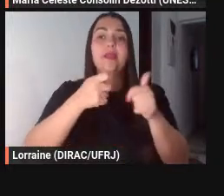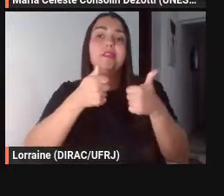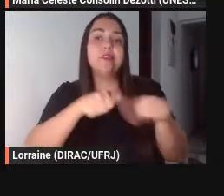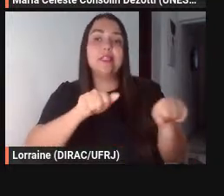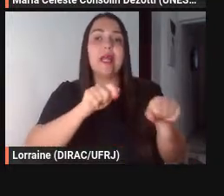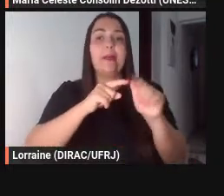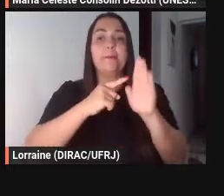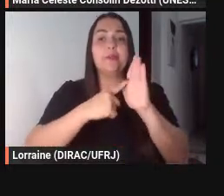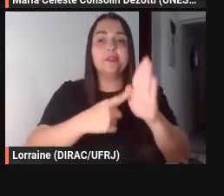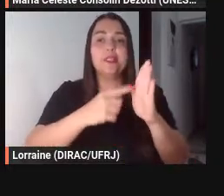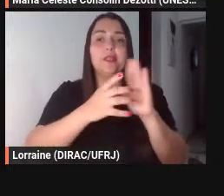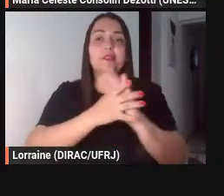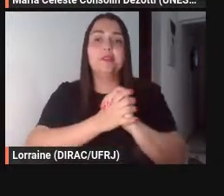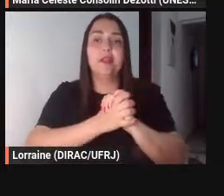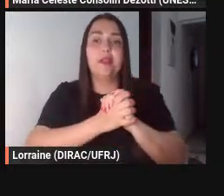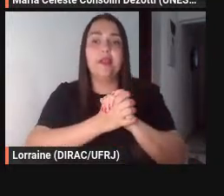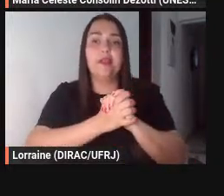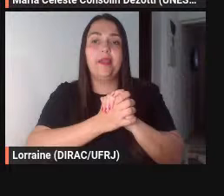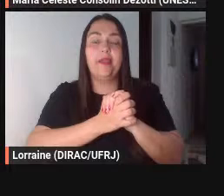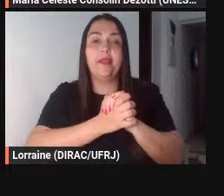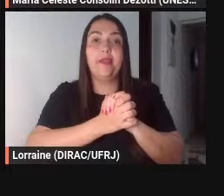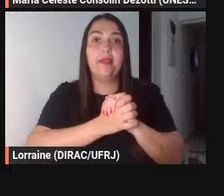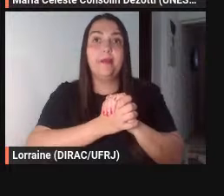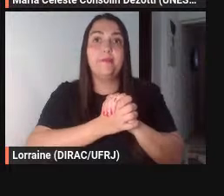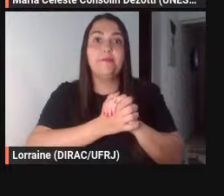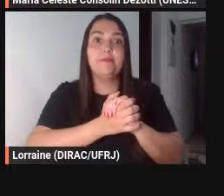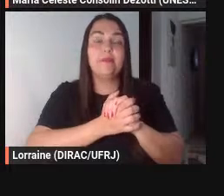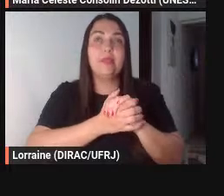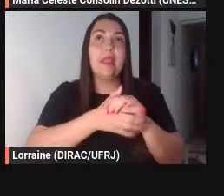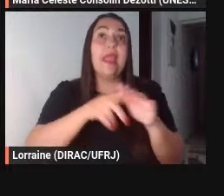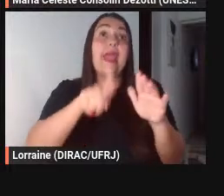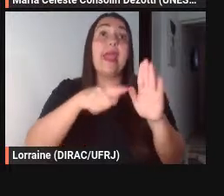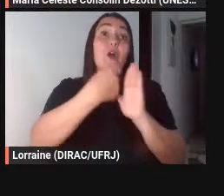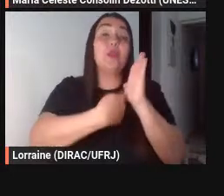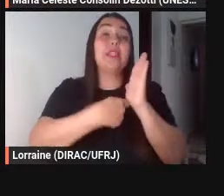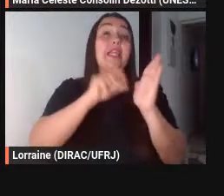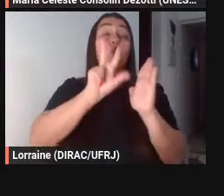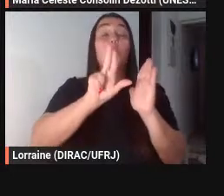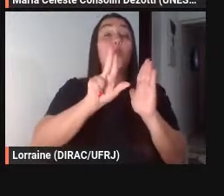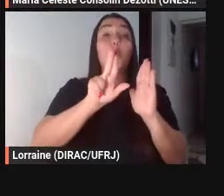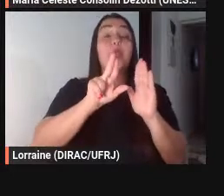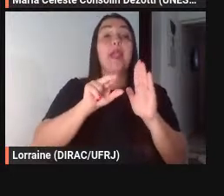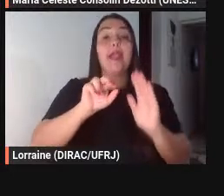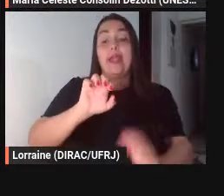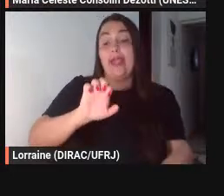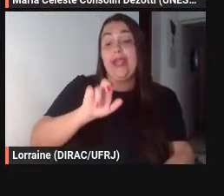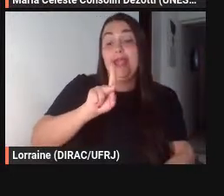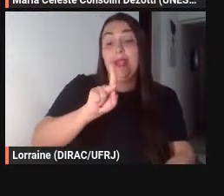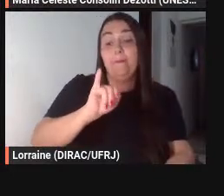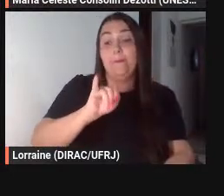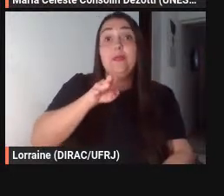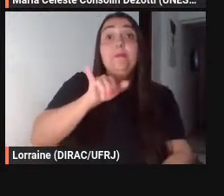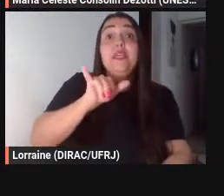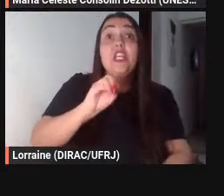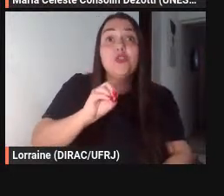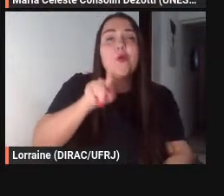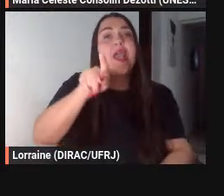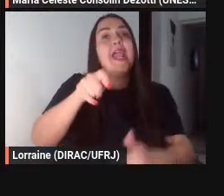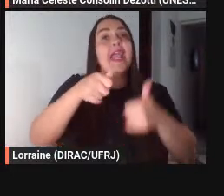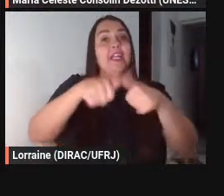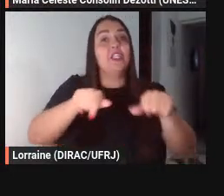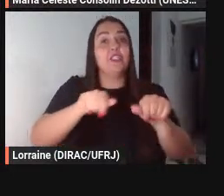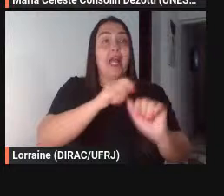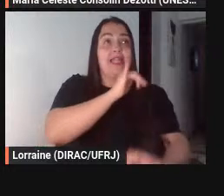é um texto em posição de epimítio ele está depois da